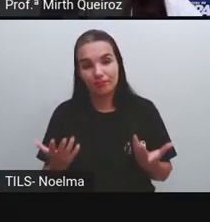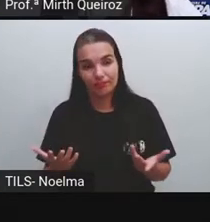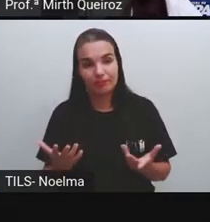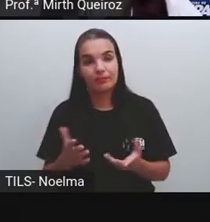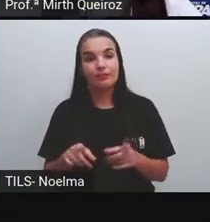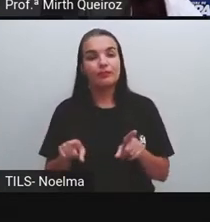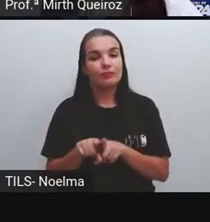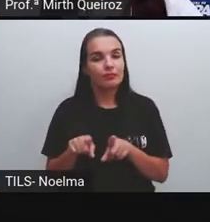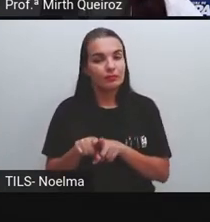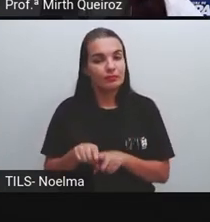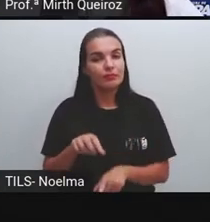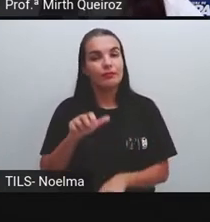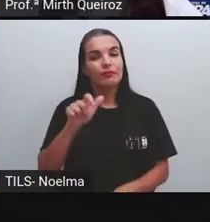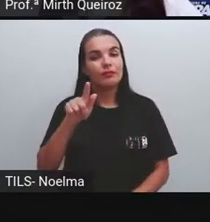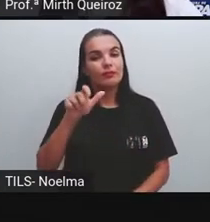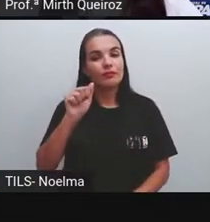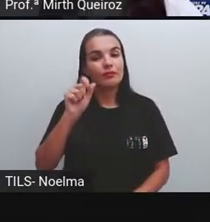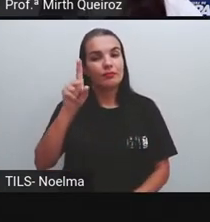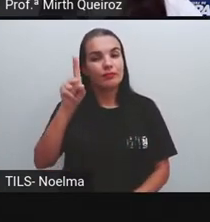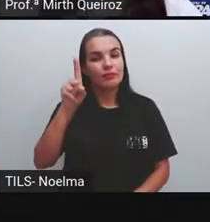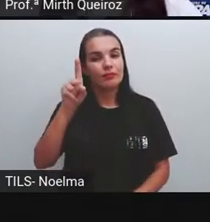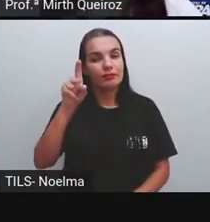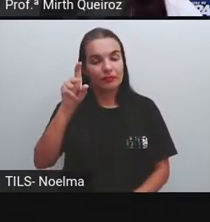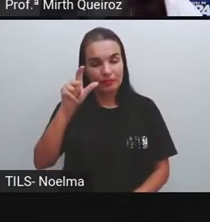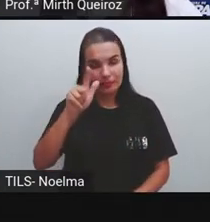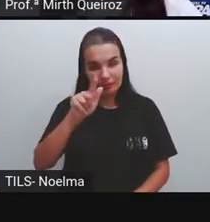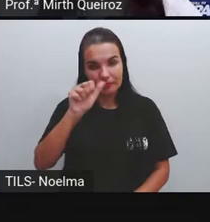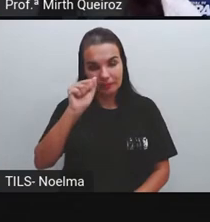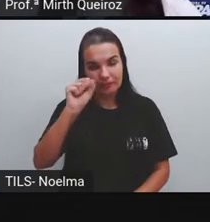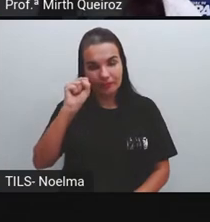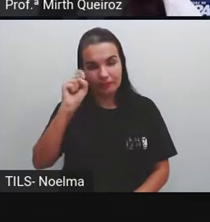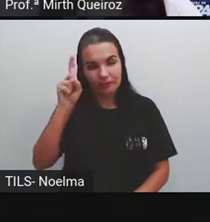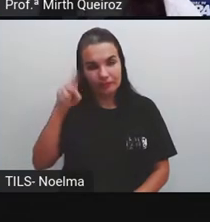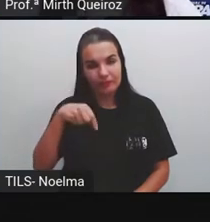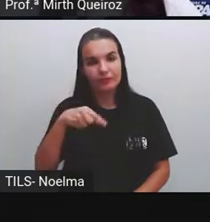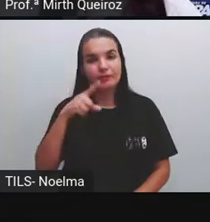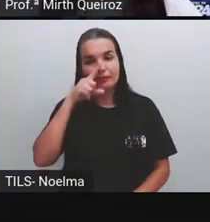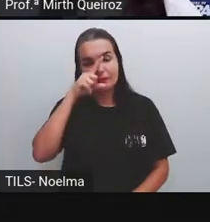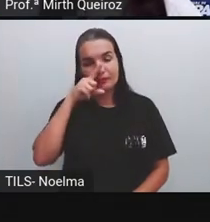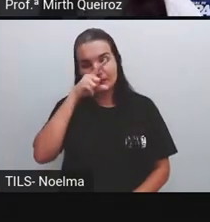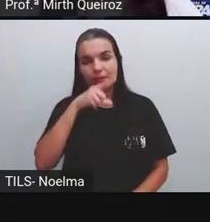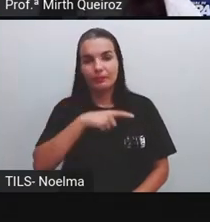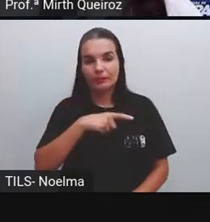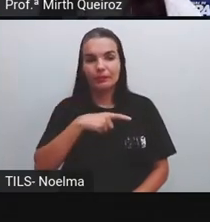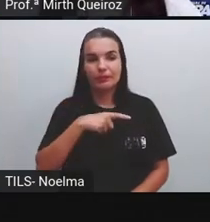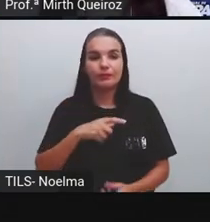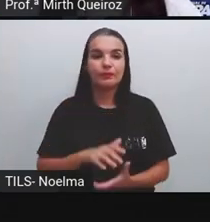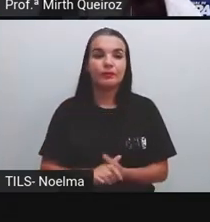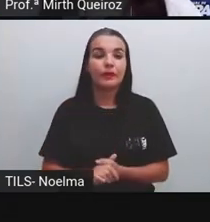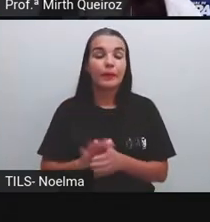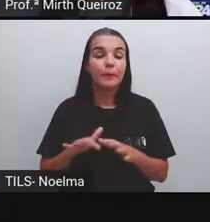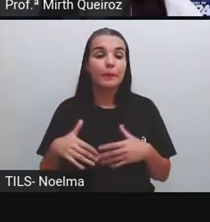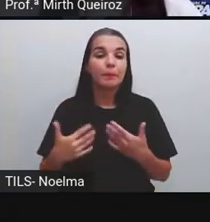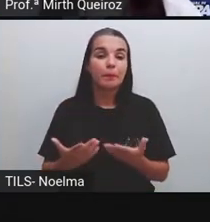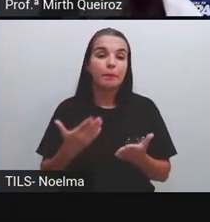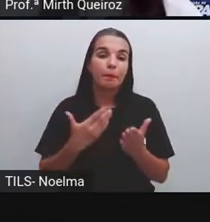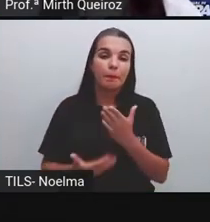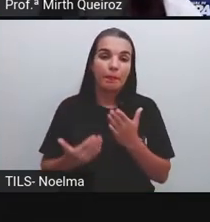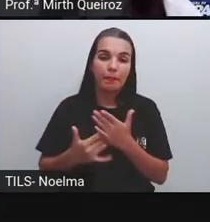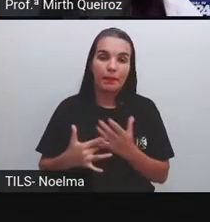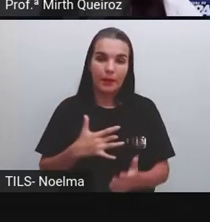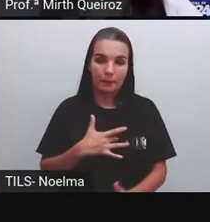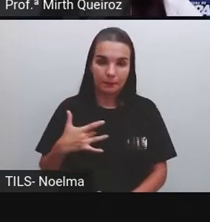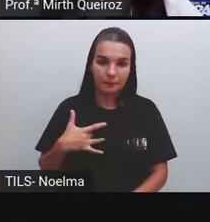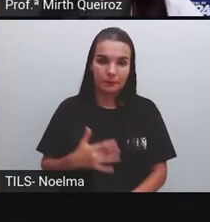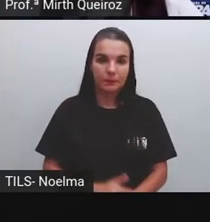é outro gás liberado durante a combustão. E, assim, prejudicar a nossa saúde.